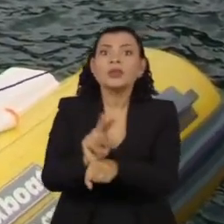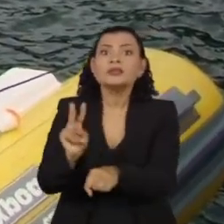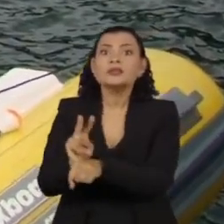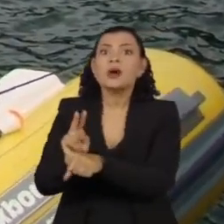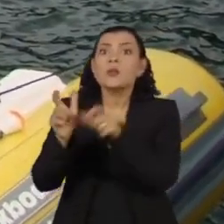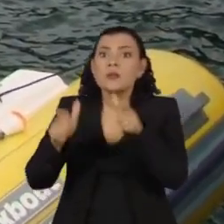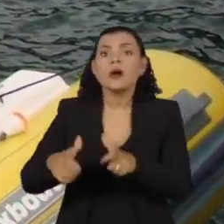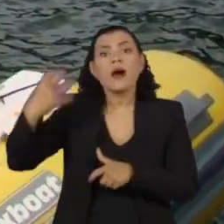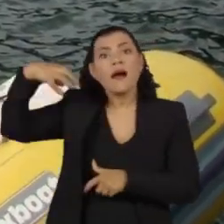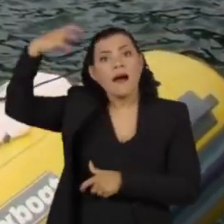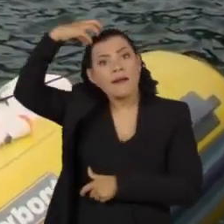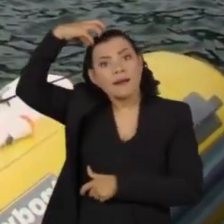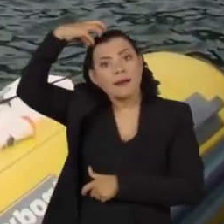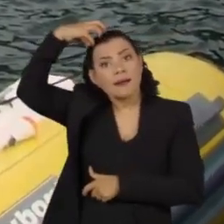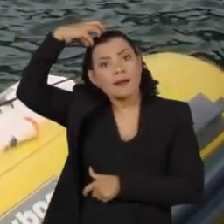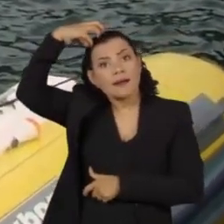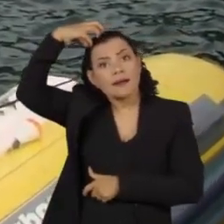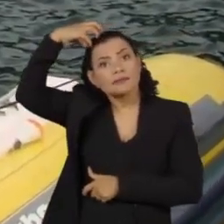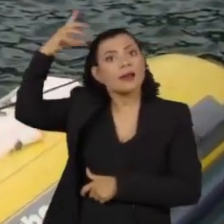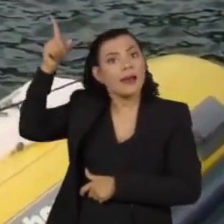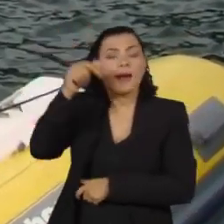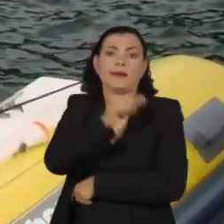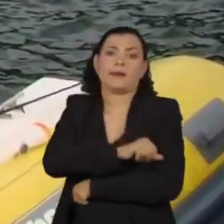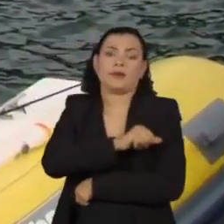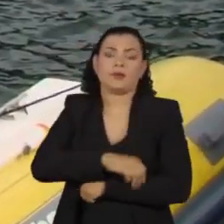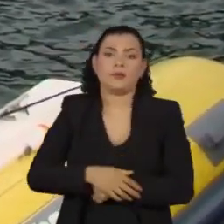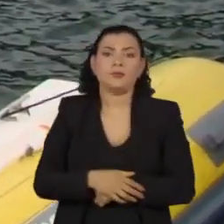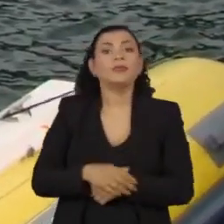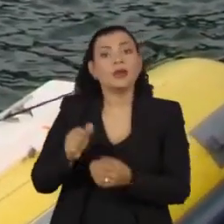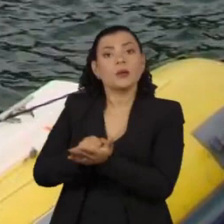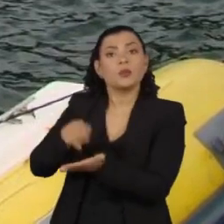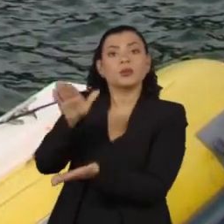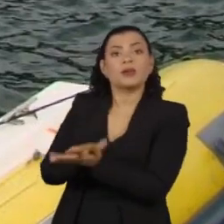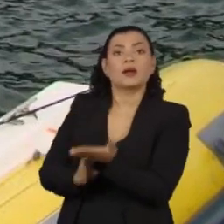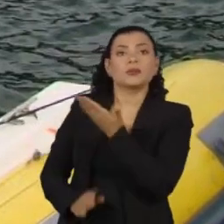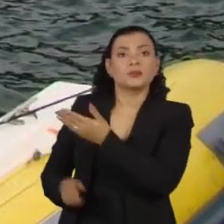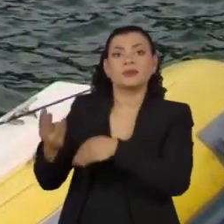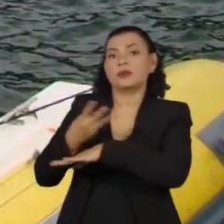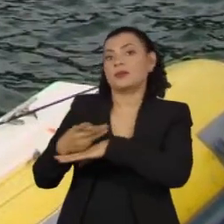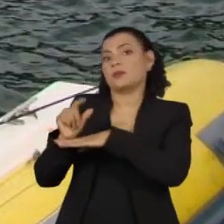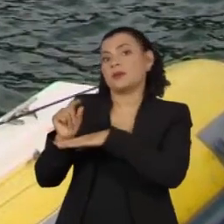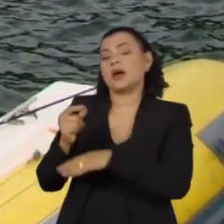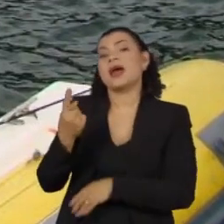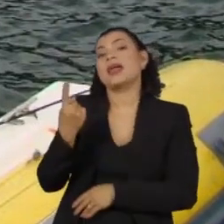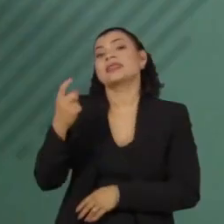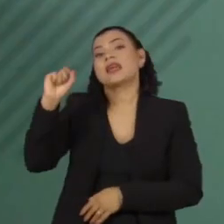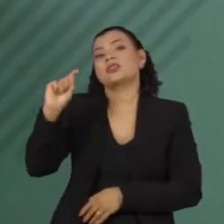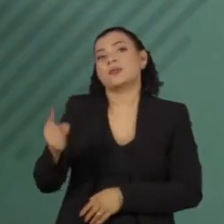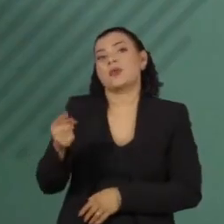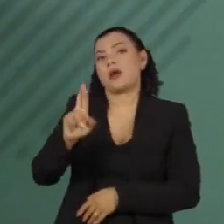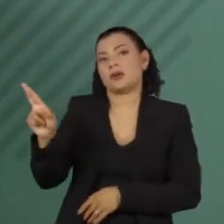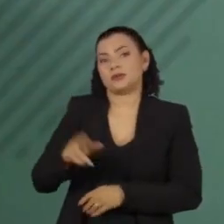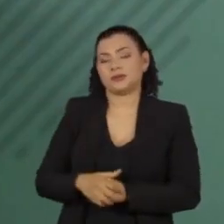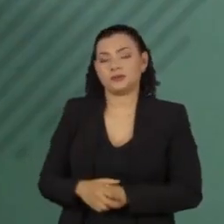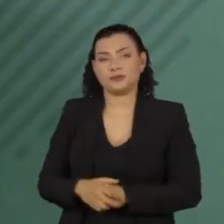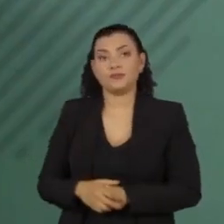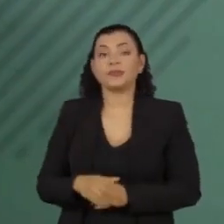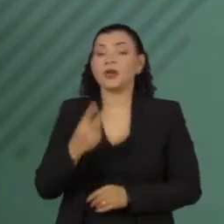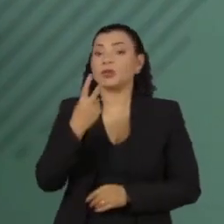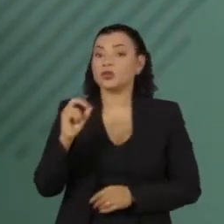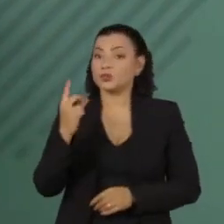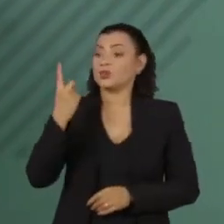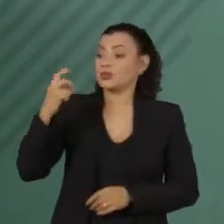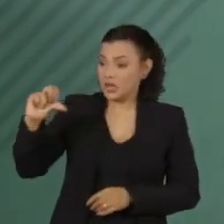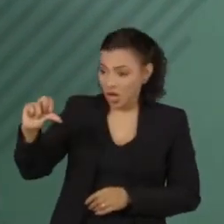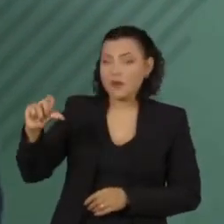Angra dos Reis, no Rio de Janeiro, Jair Bolsonaro foi multado pelo Ibama em 10 mil reais. Em 2019,